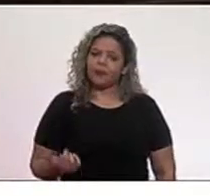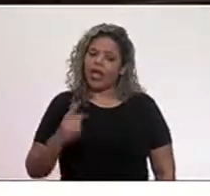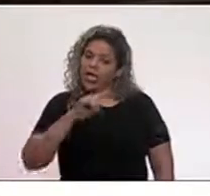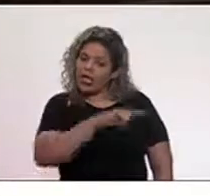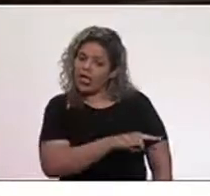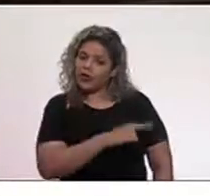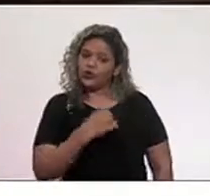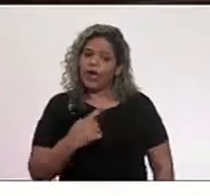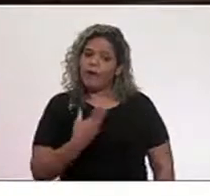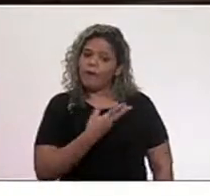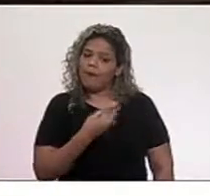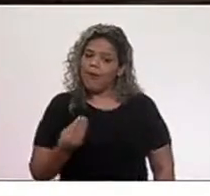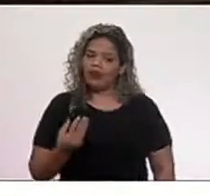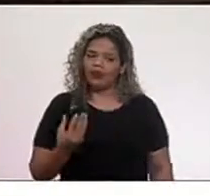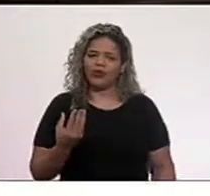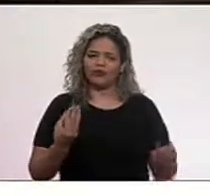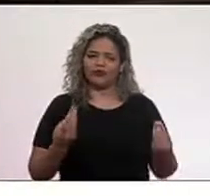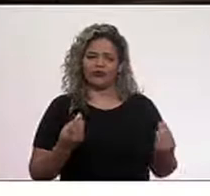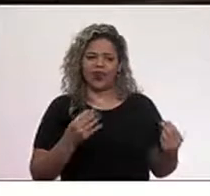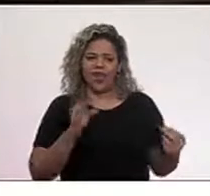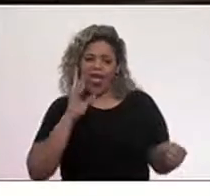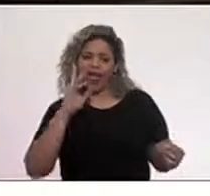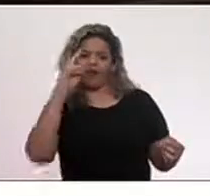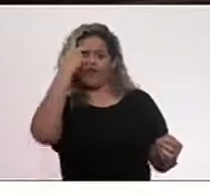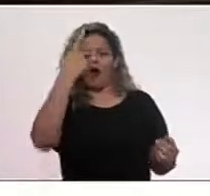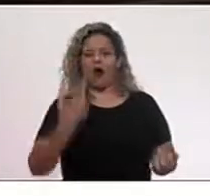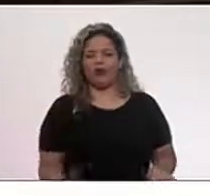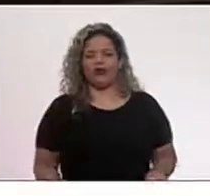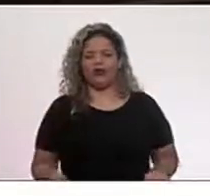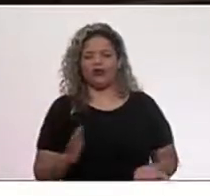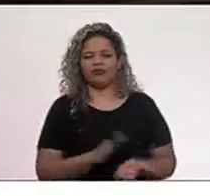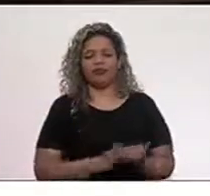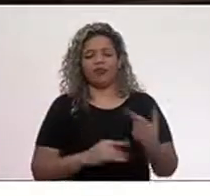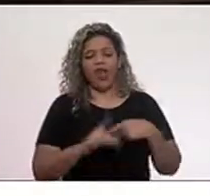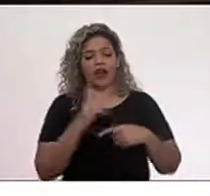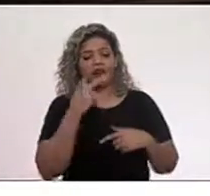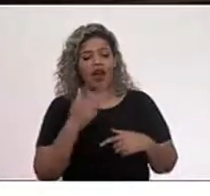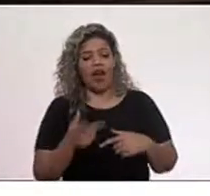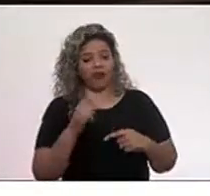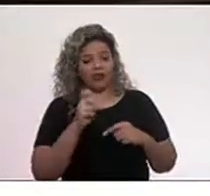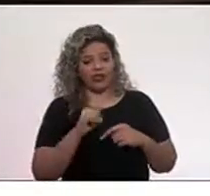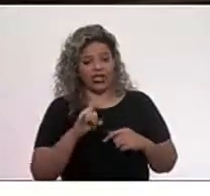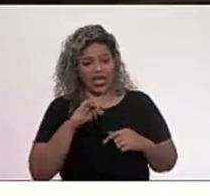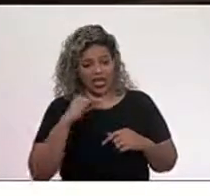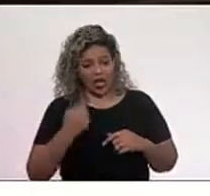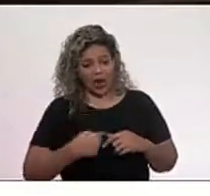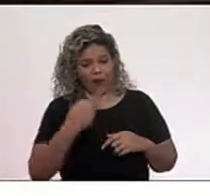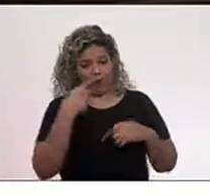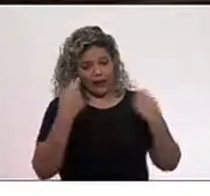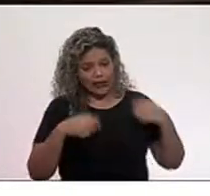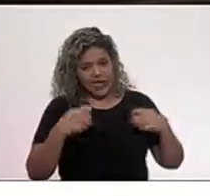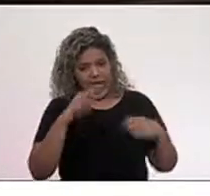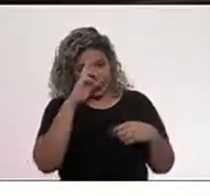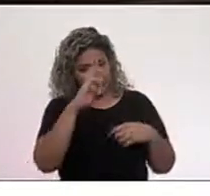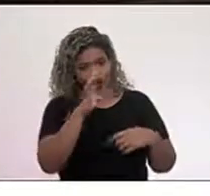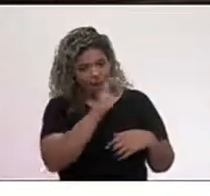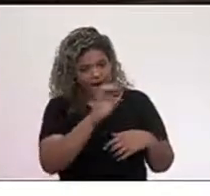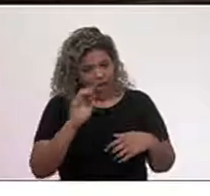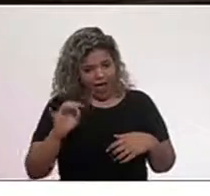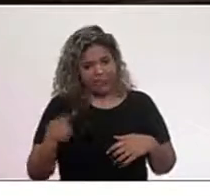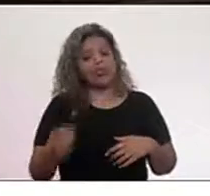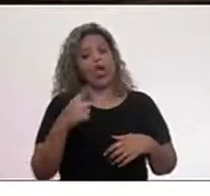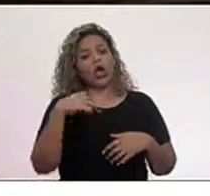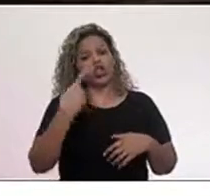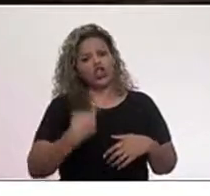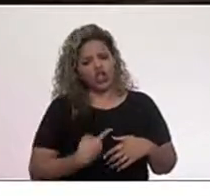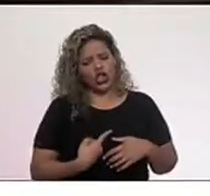é muito aviltante. E quando a gente fala, senhor presidente, que a gente precisa se responsabilizar, o